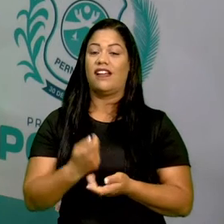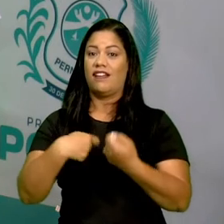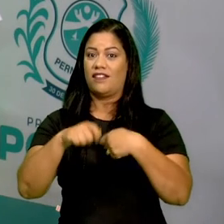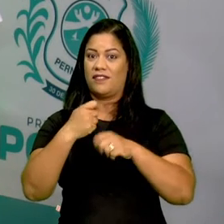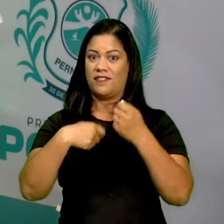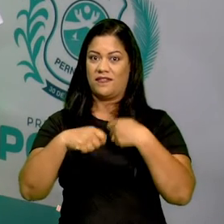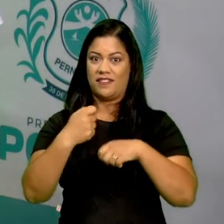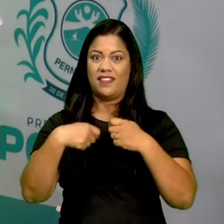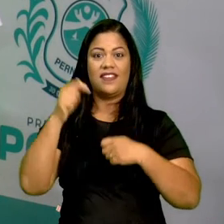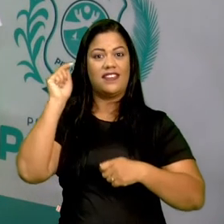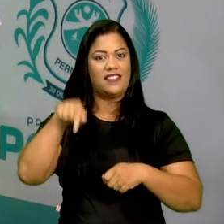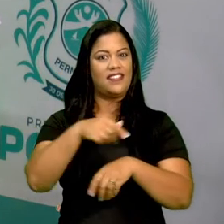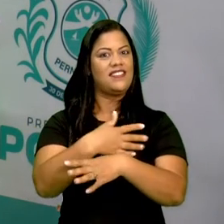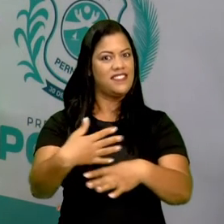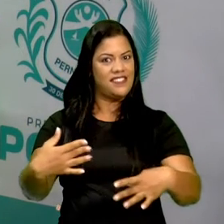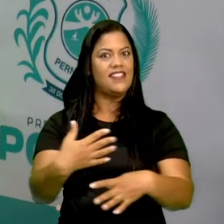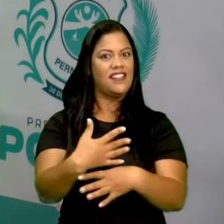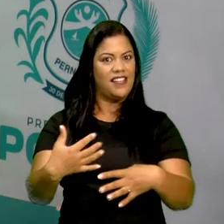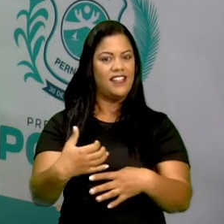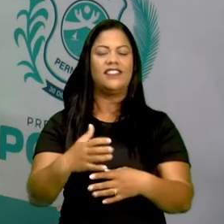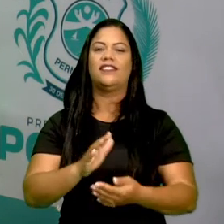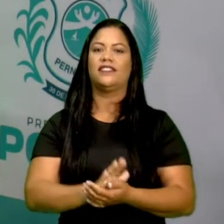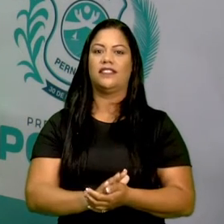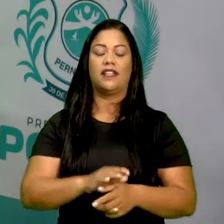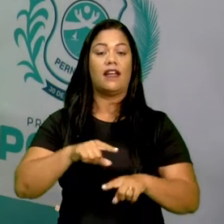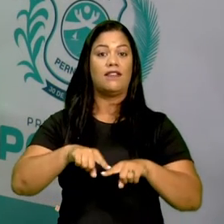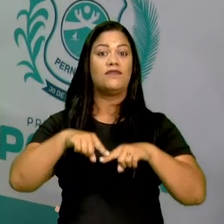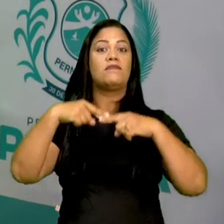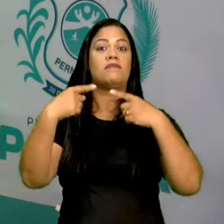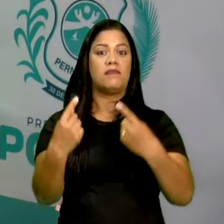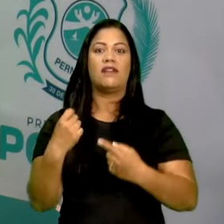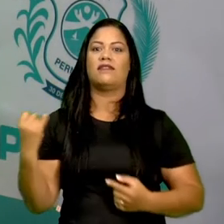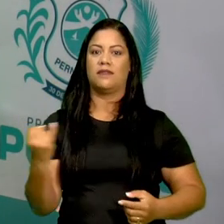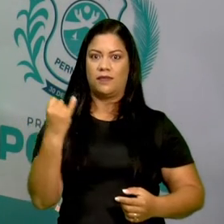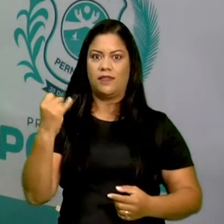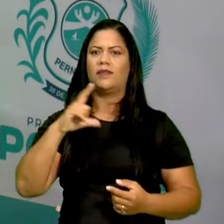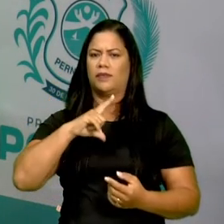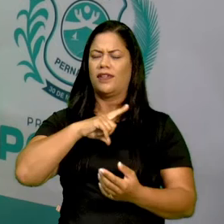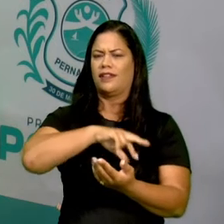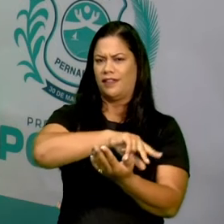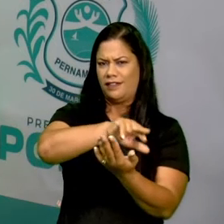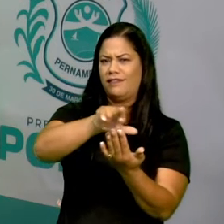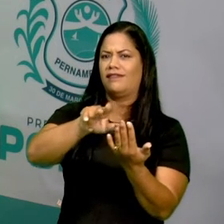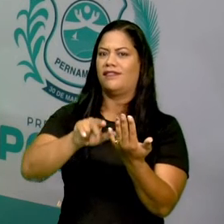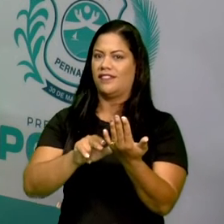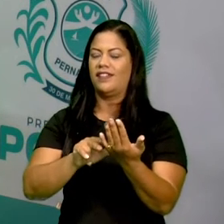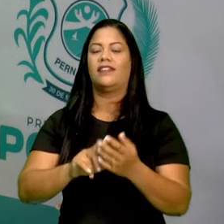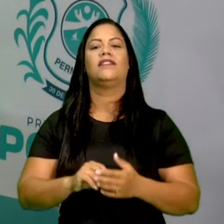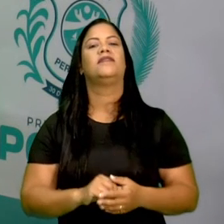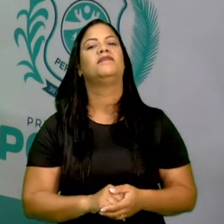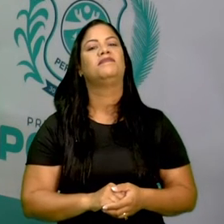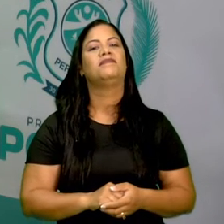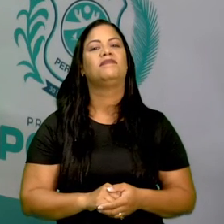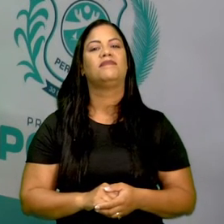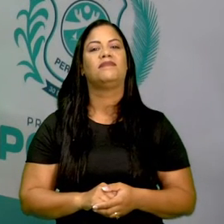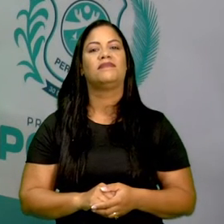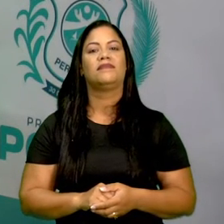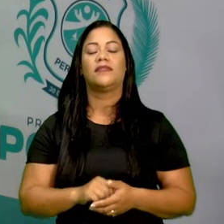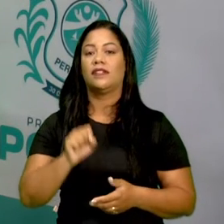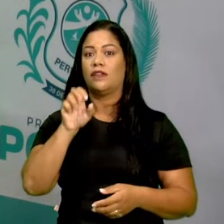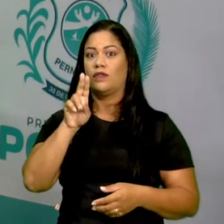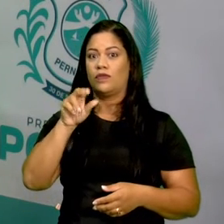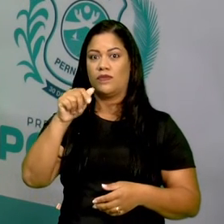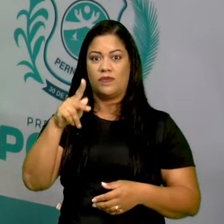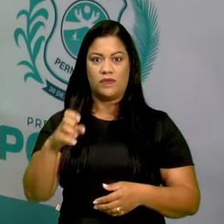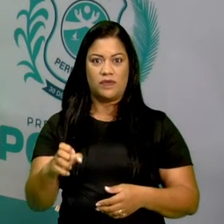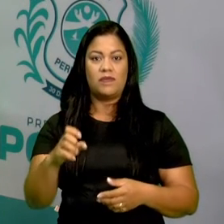econômicas de Hipojuca, as principais, né? Porque existem várias outras fontes. Mas, Suape